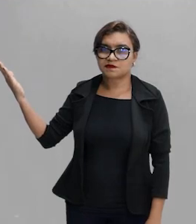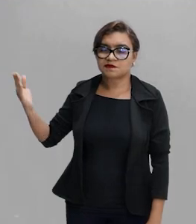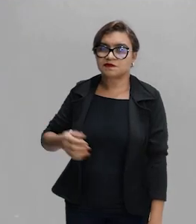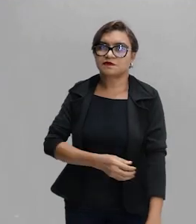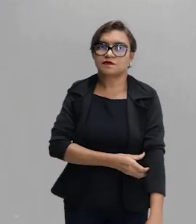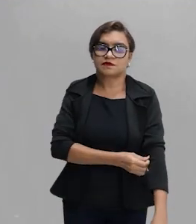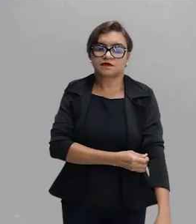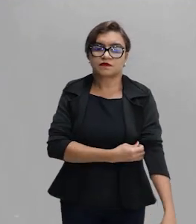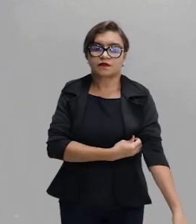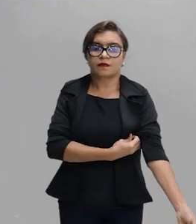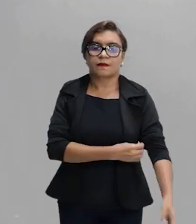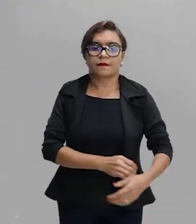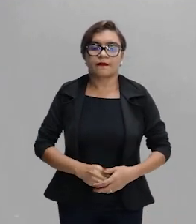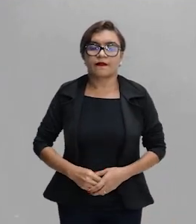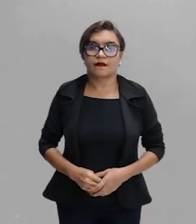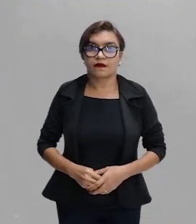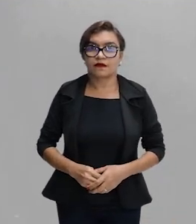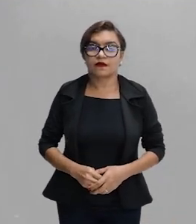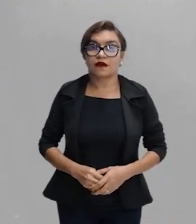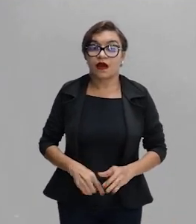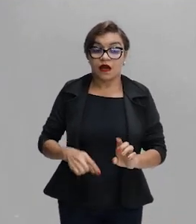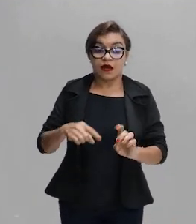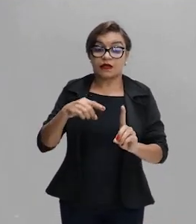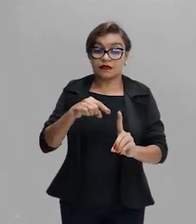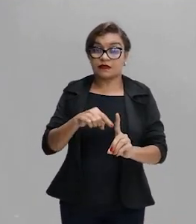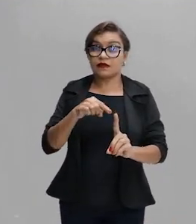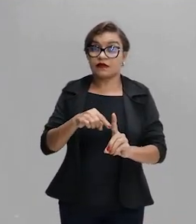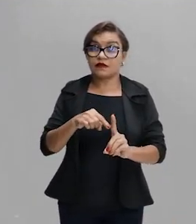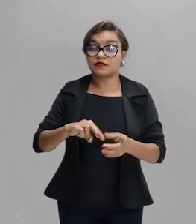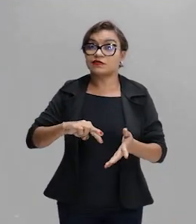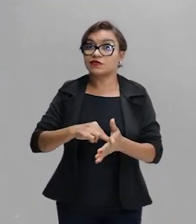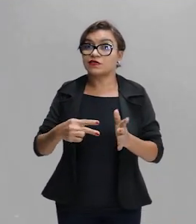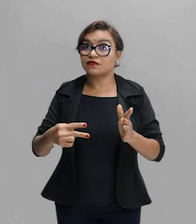que vai ser o D que é o desvio que essa luz vai sofrer